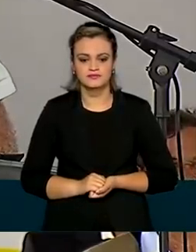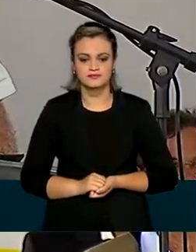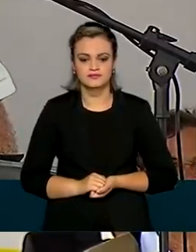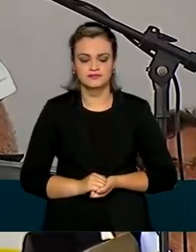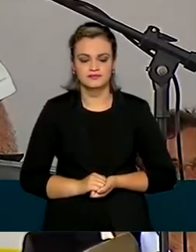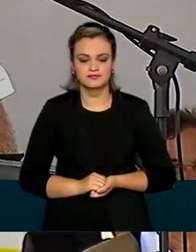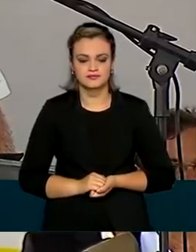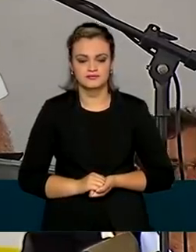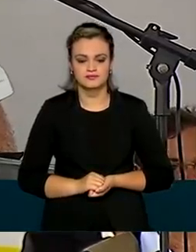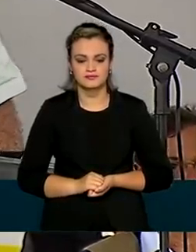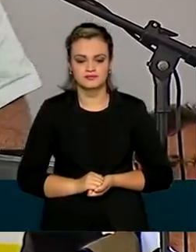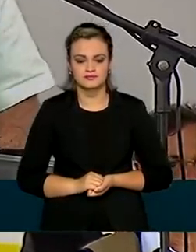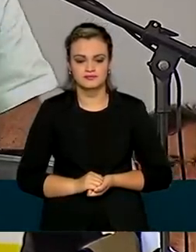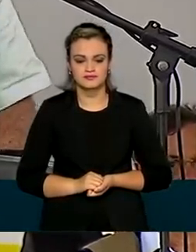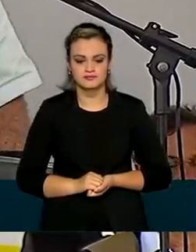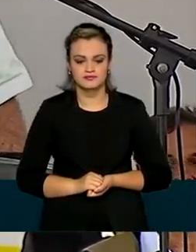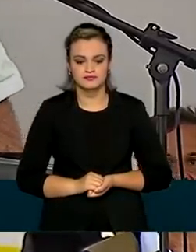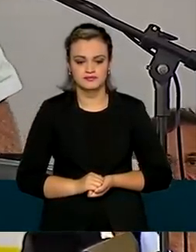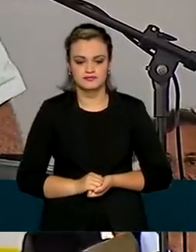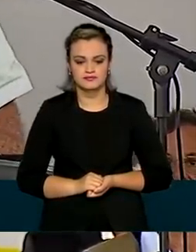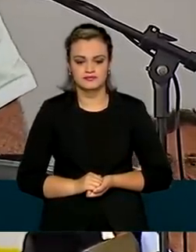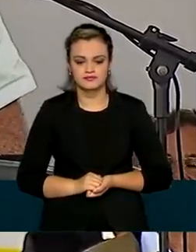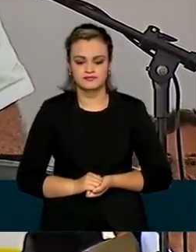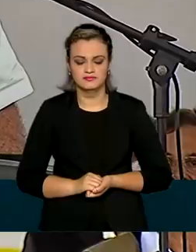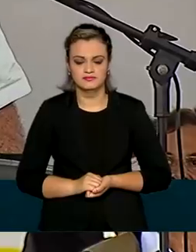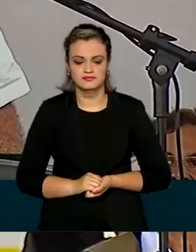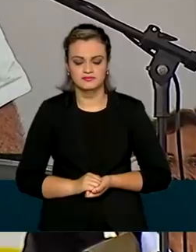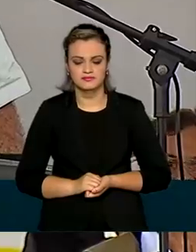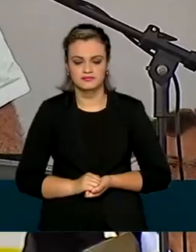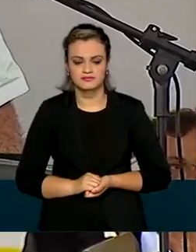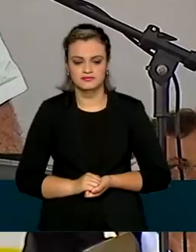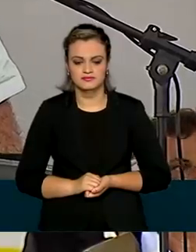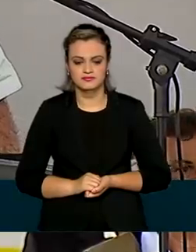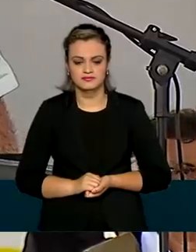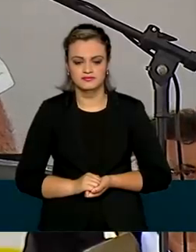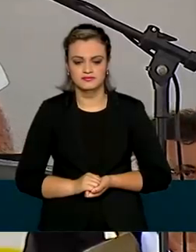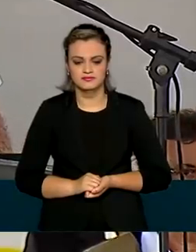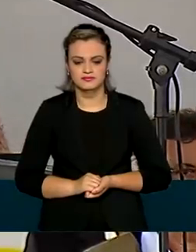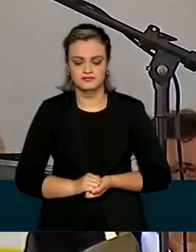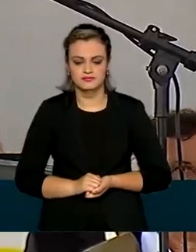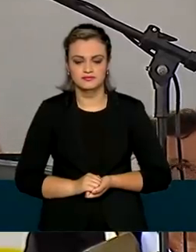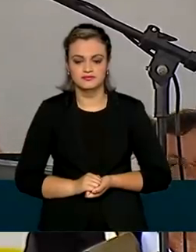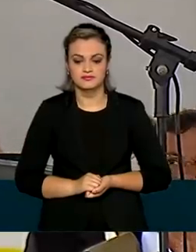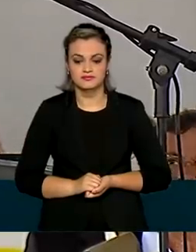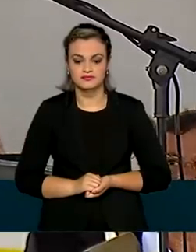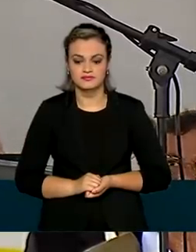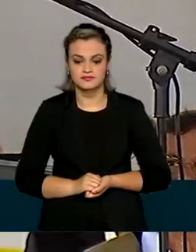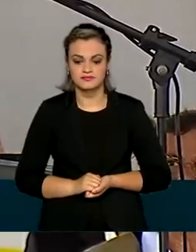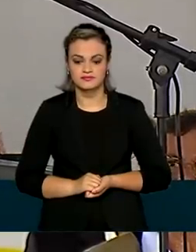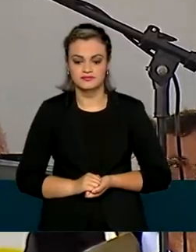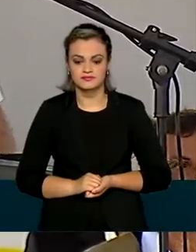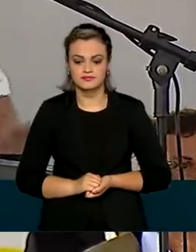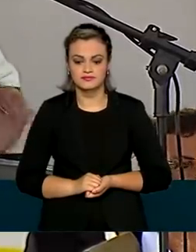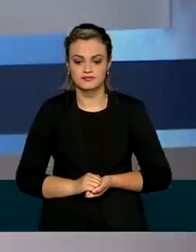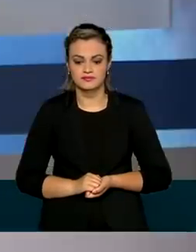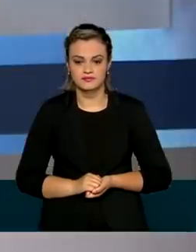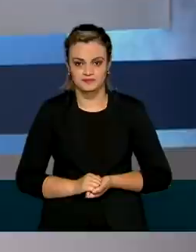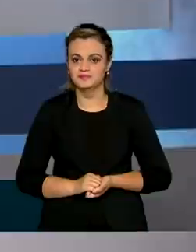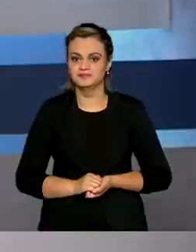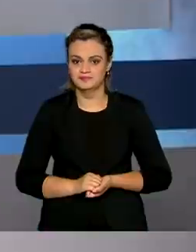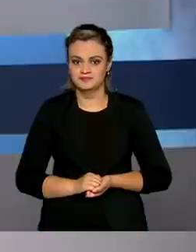não será mais procurando prefeituras pelo Brasil. Será feito através de um aplicativo.